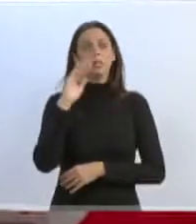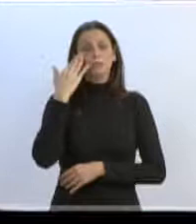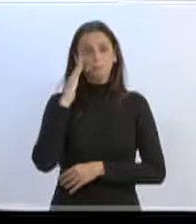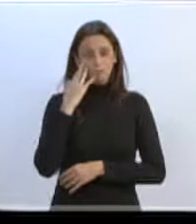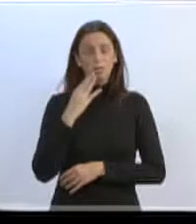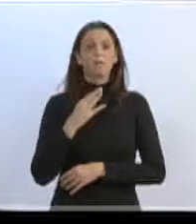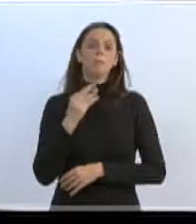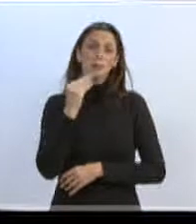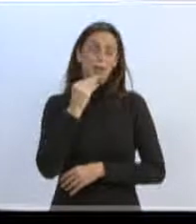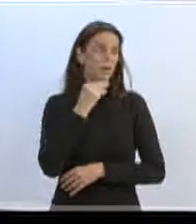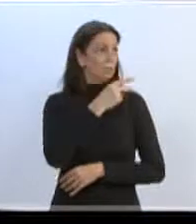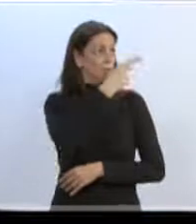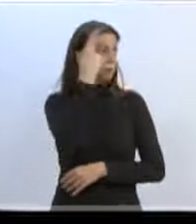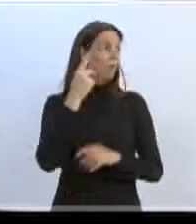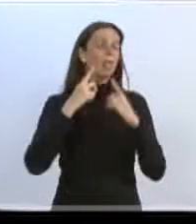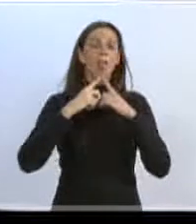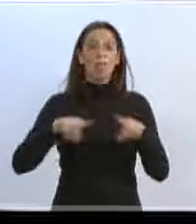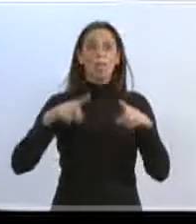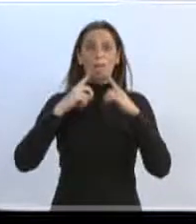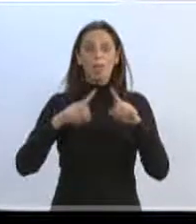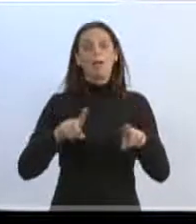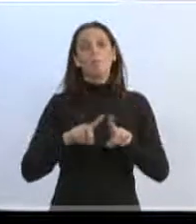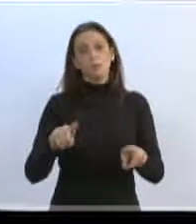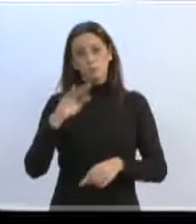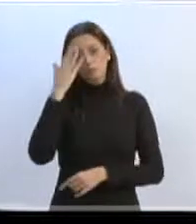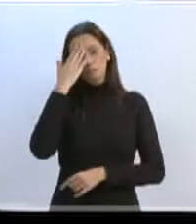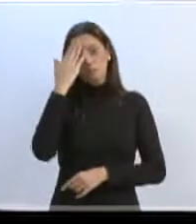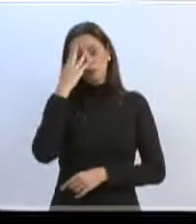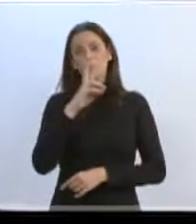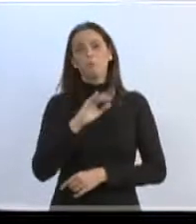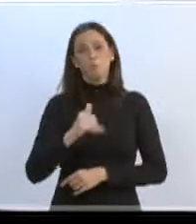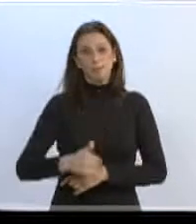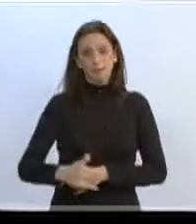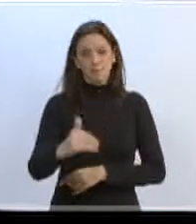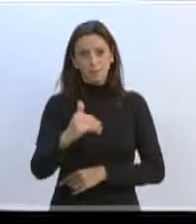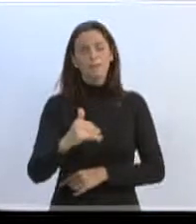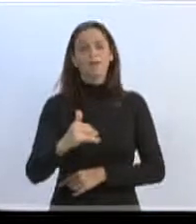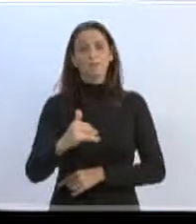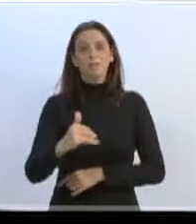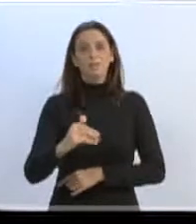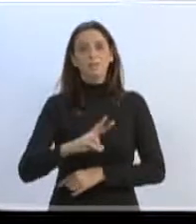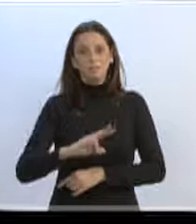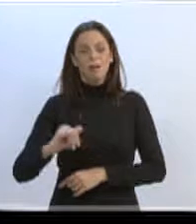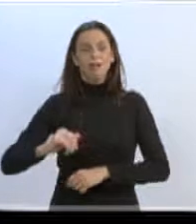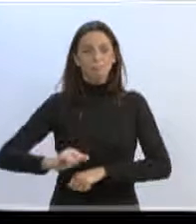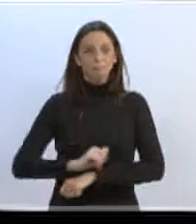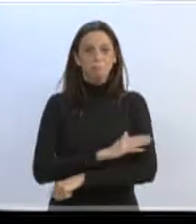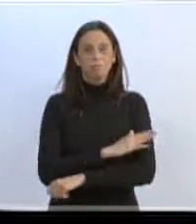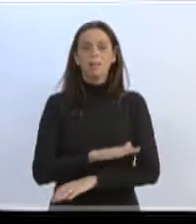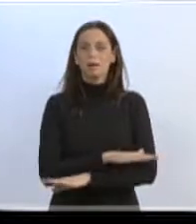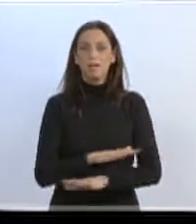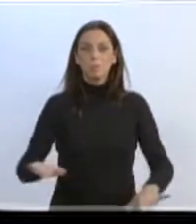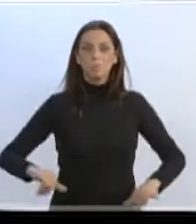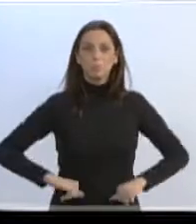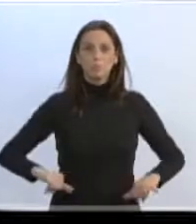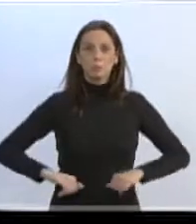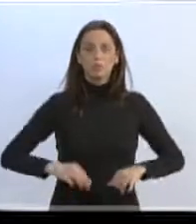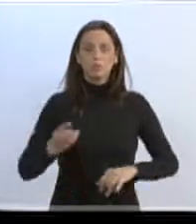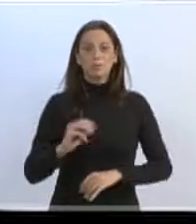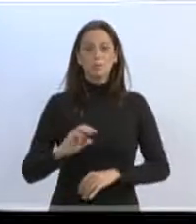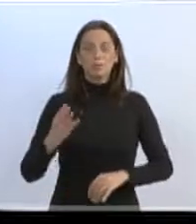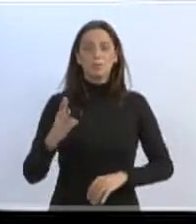a reclamação de vários moradores que recebemos, mas também sabemos que com a pavimentação concluída, adeus ao sofrimento por mais de 30, 40 anos,